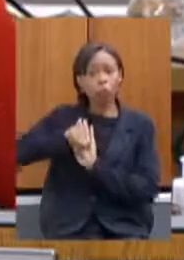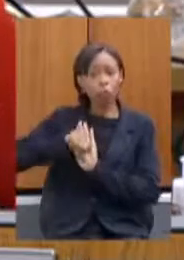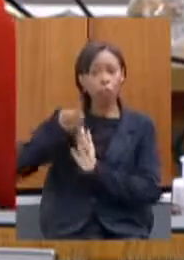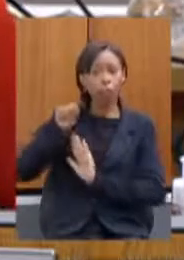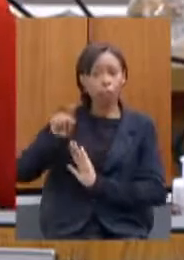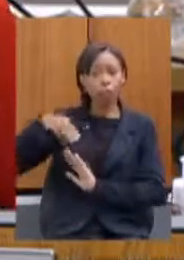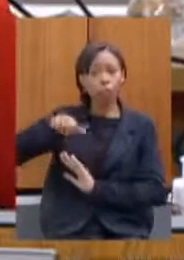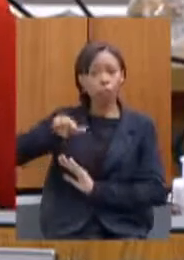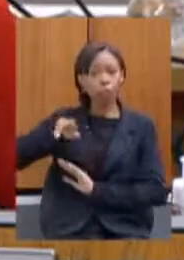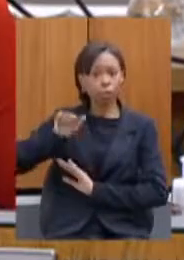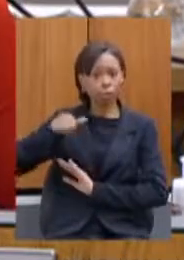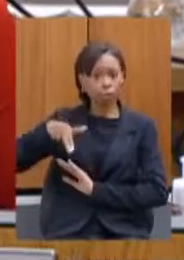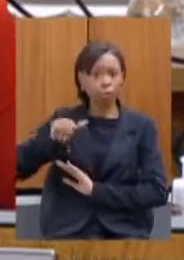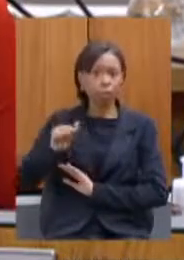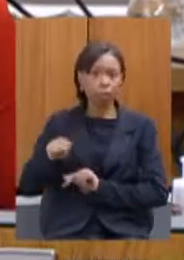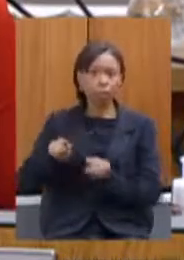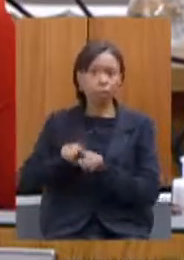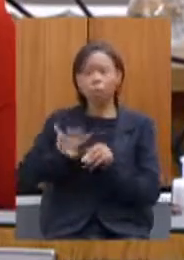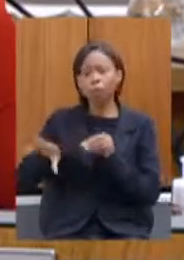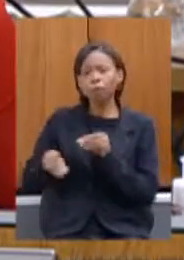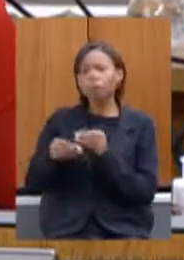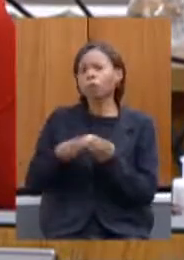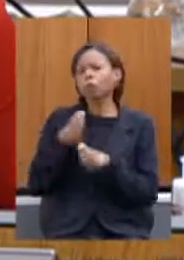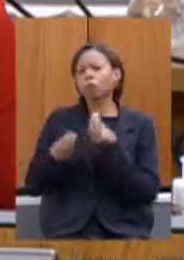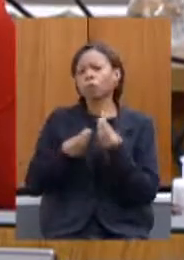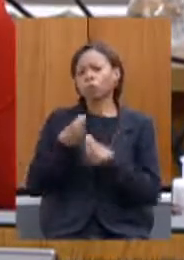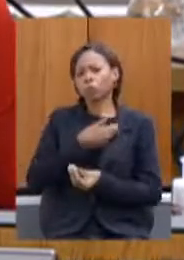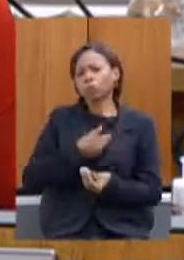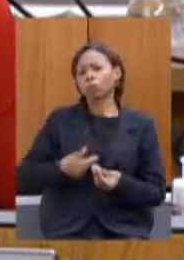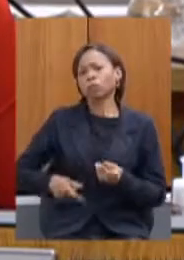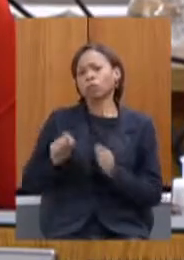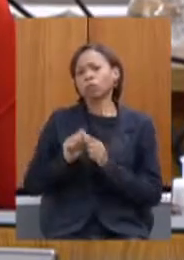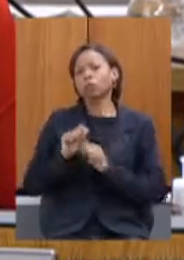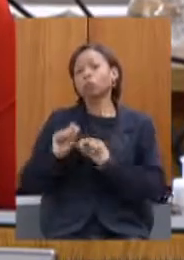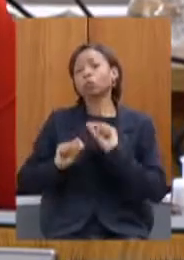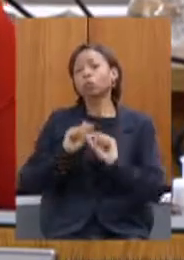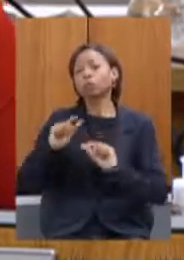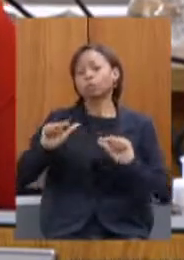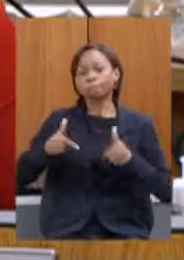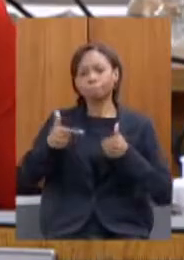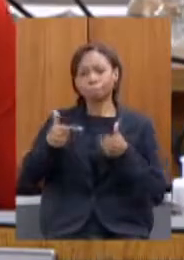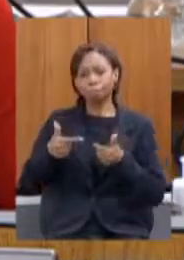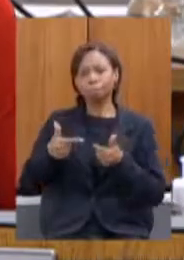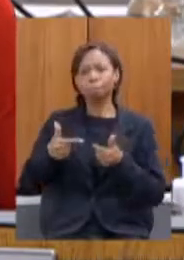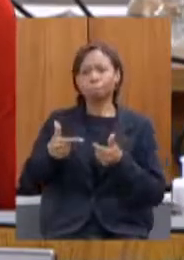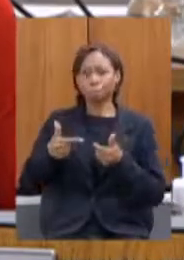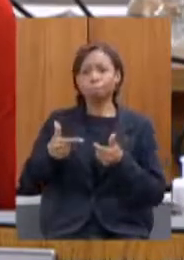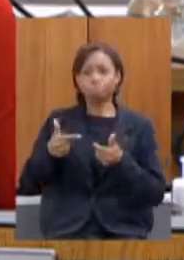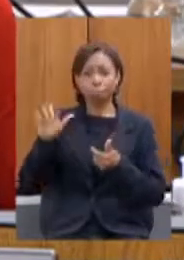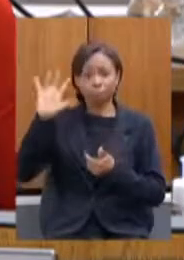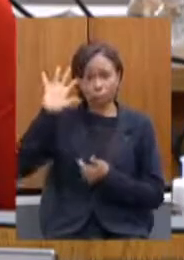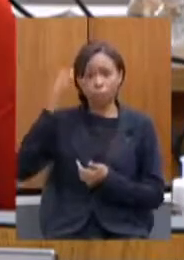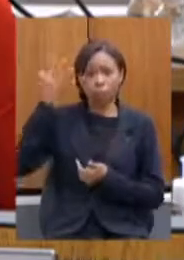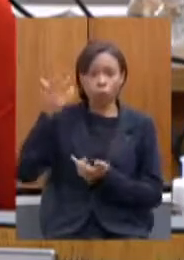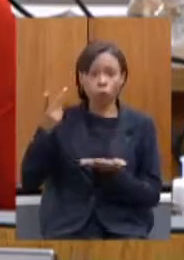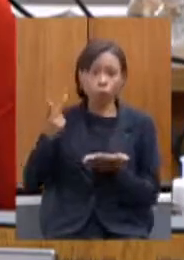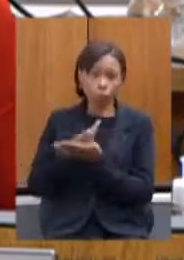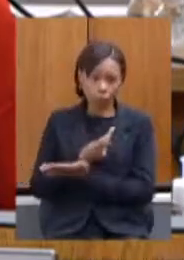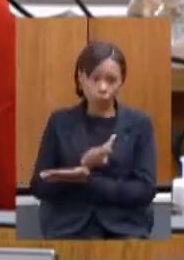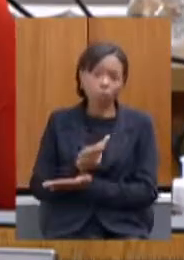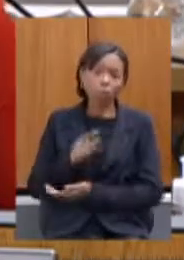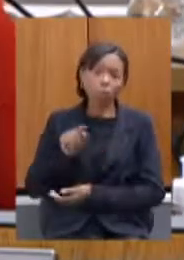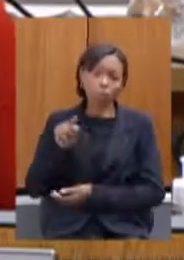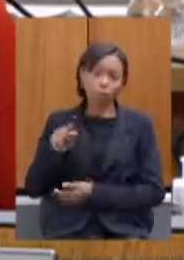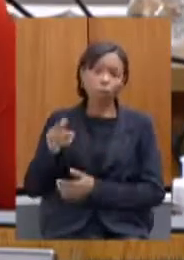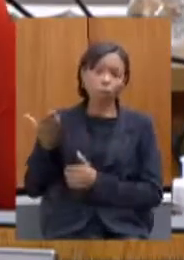Mariana as compensações que ações o estado fez no sentido de rever aquilo que foi constituído em relação